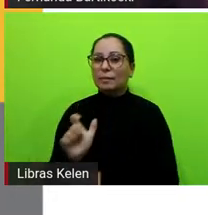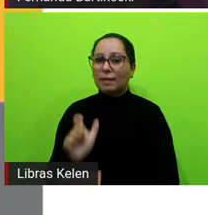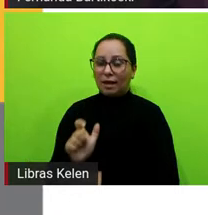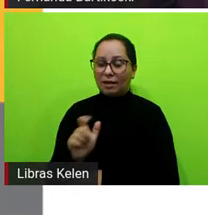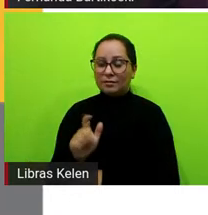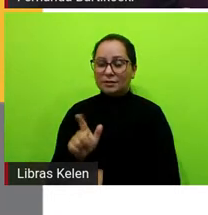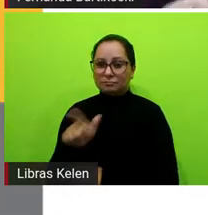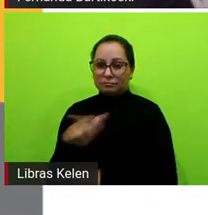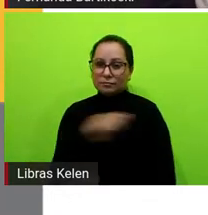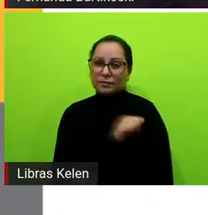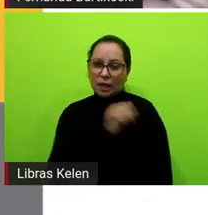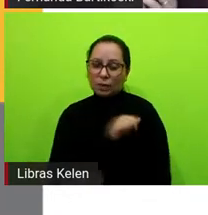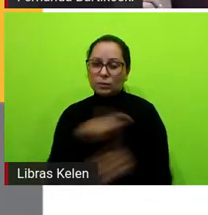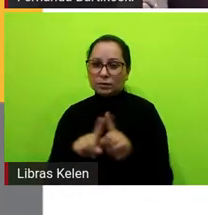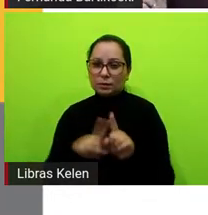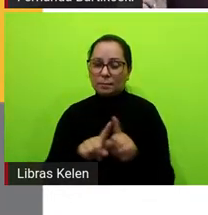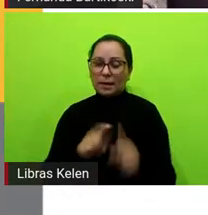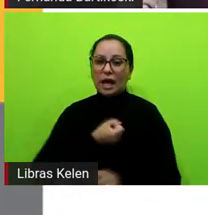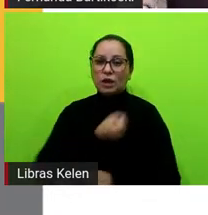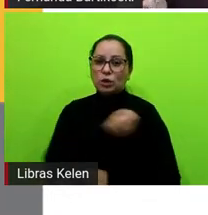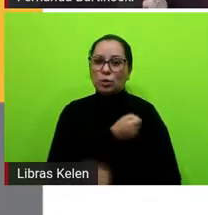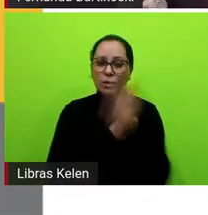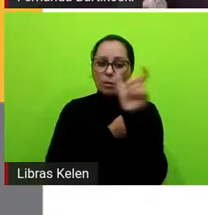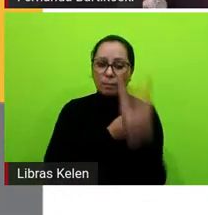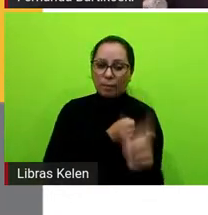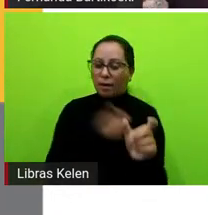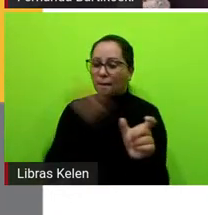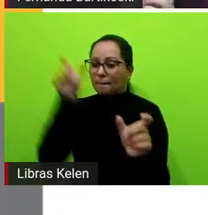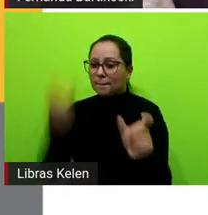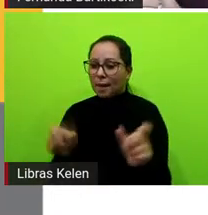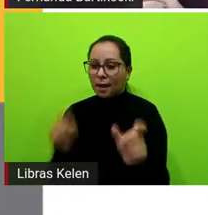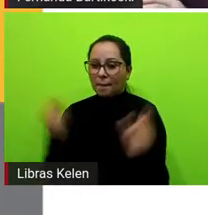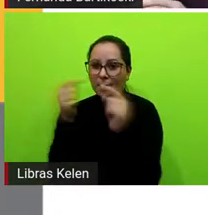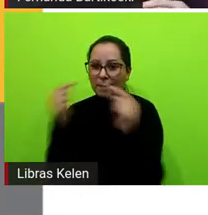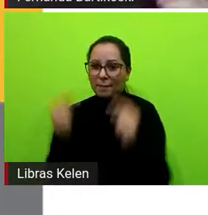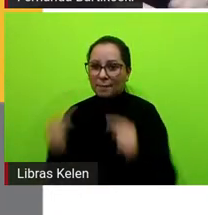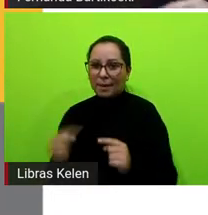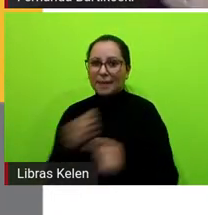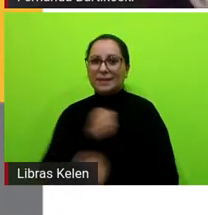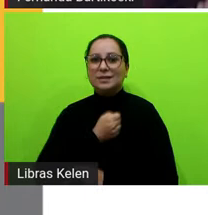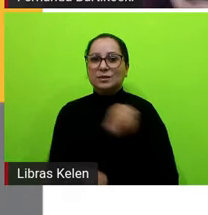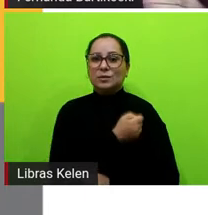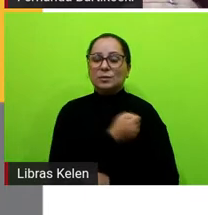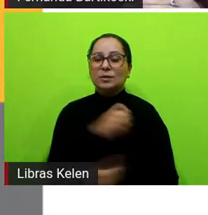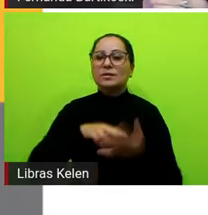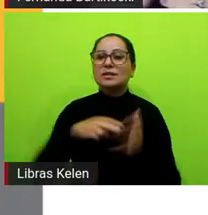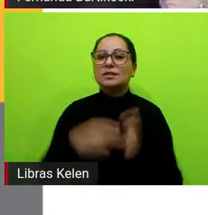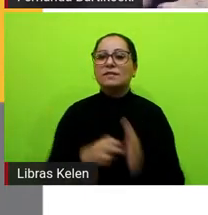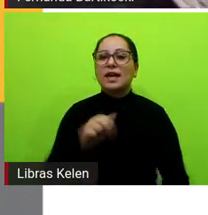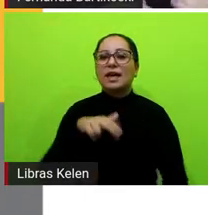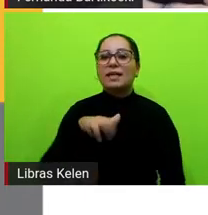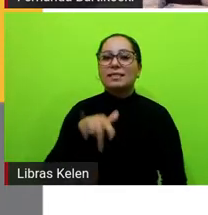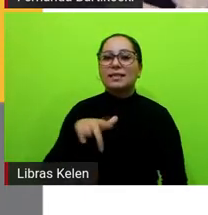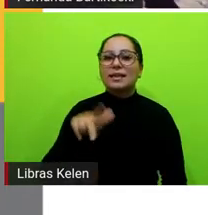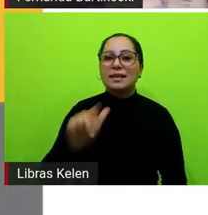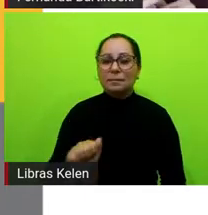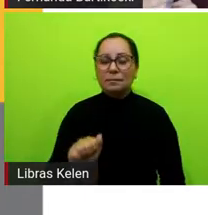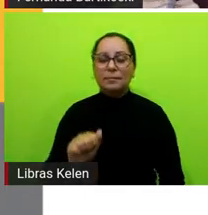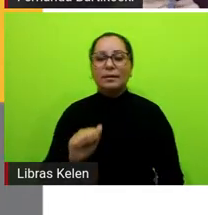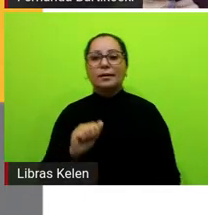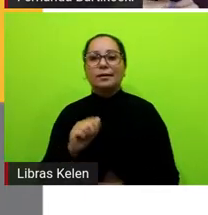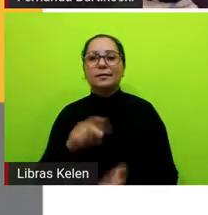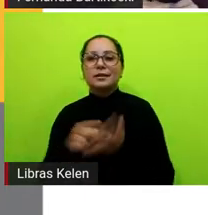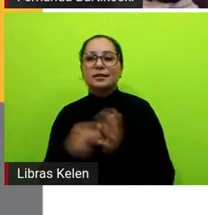as colunas né então o que que é um enigma né o que que é uma vítima então esses elementos que